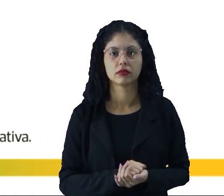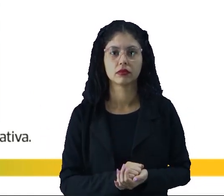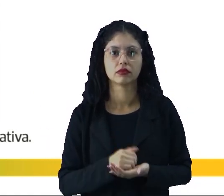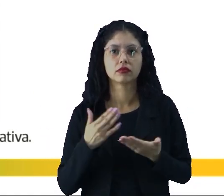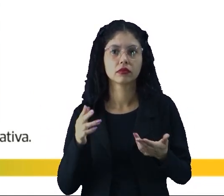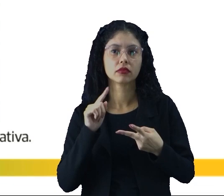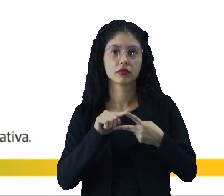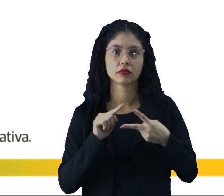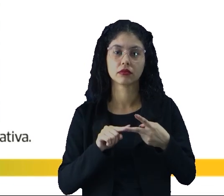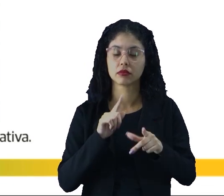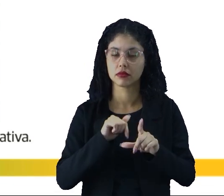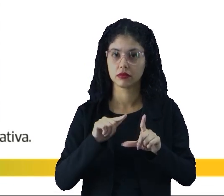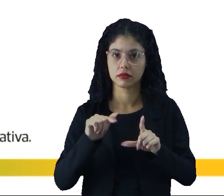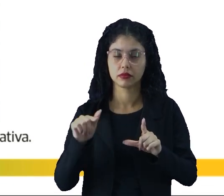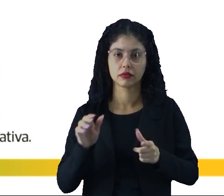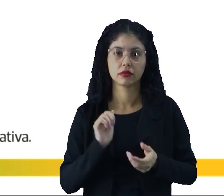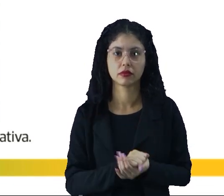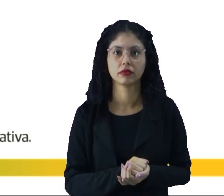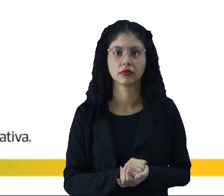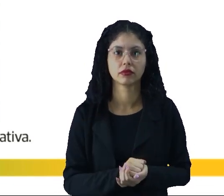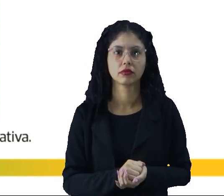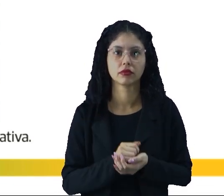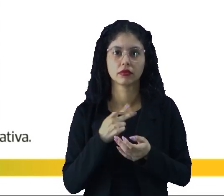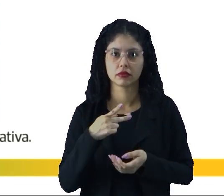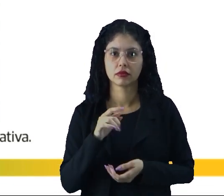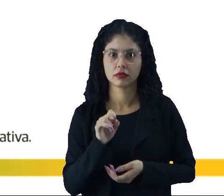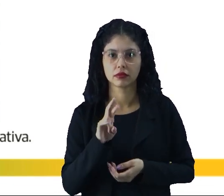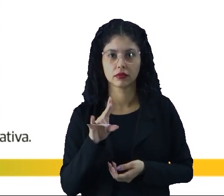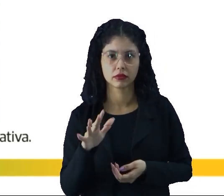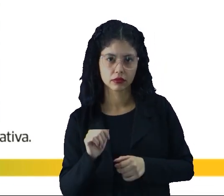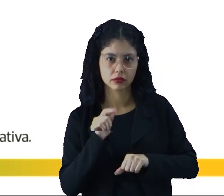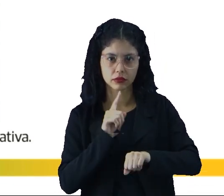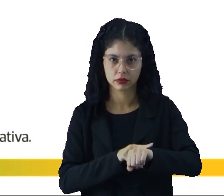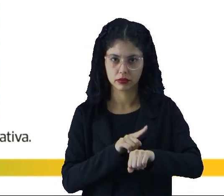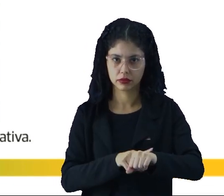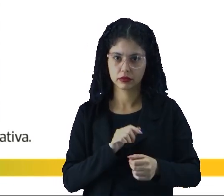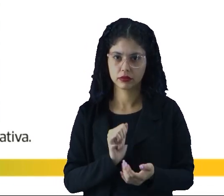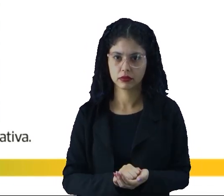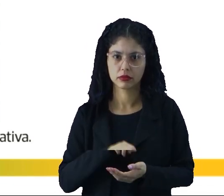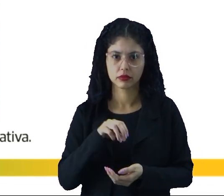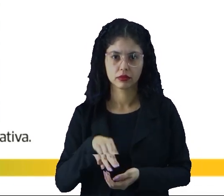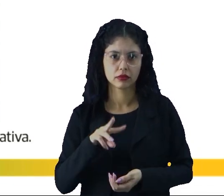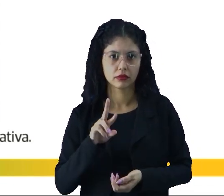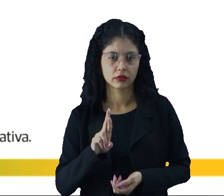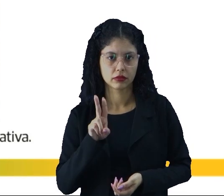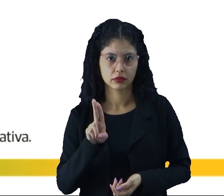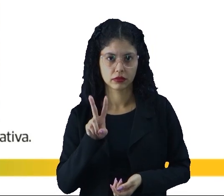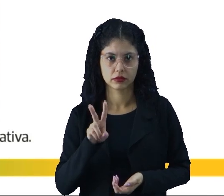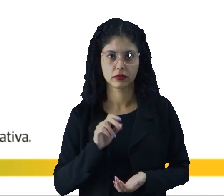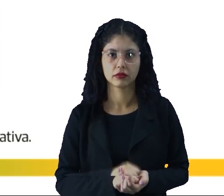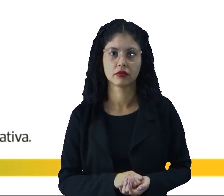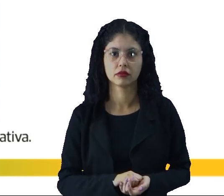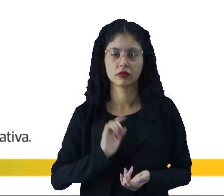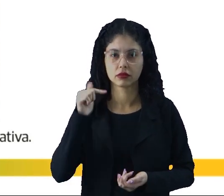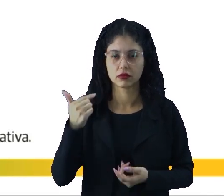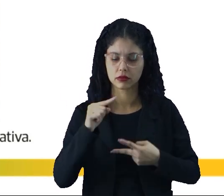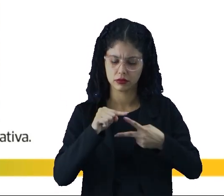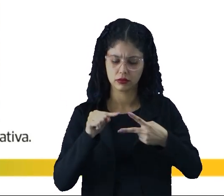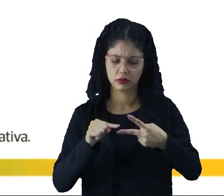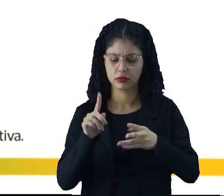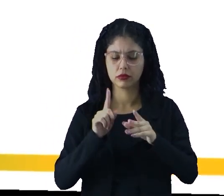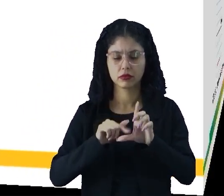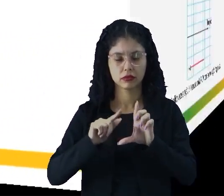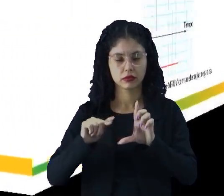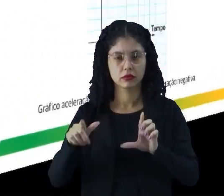Então, esses são os dois gráficos que nós temos aqui da posição em relação ao tempo do MRUV. Os outros dois